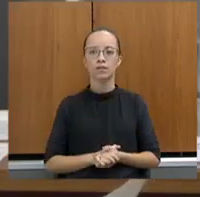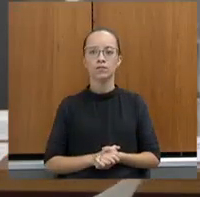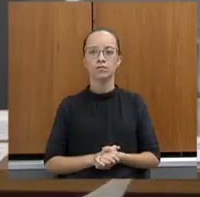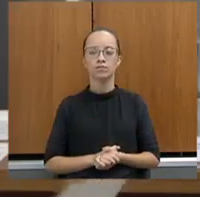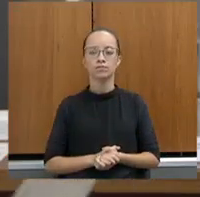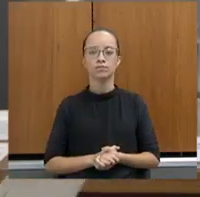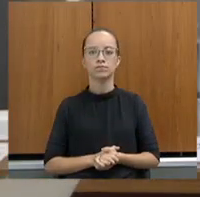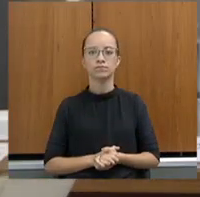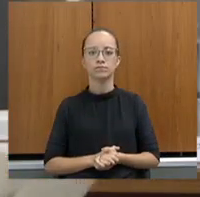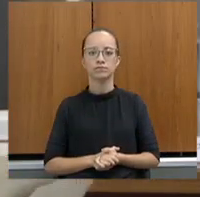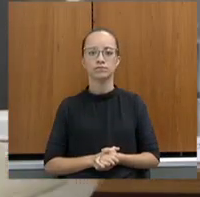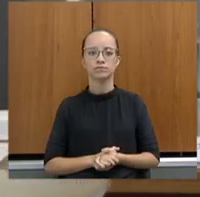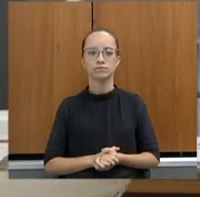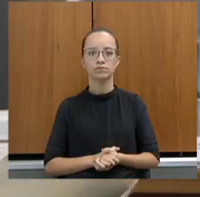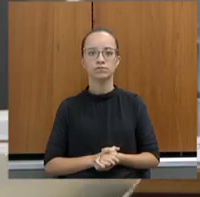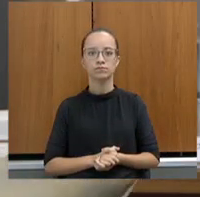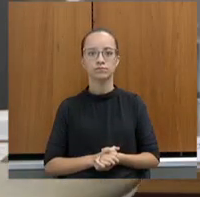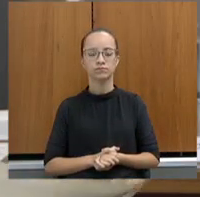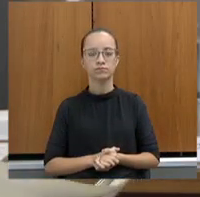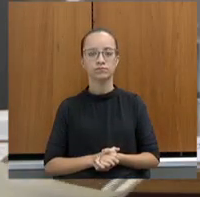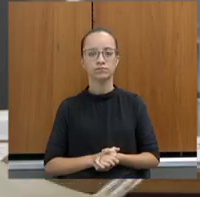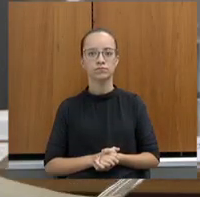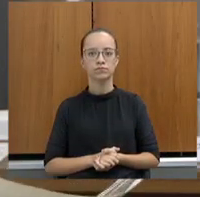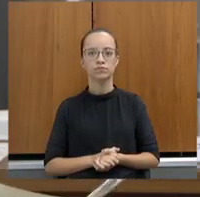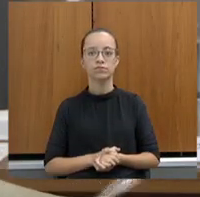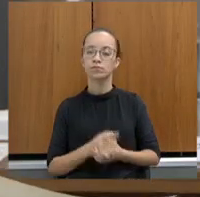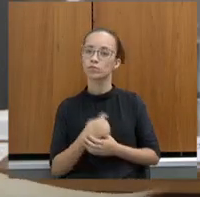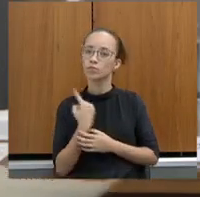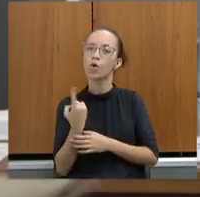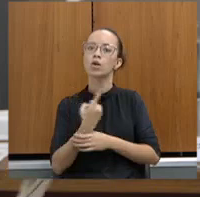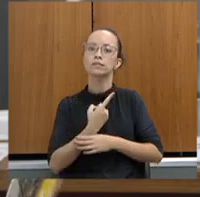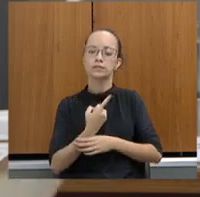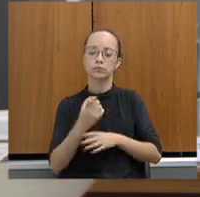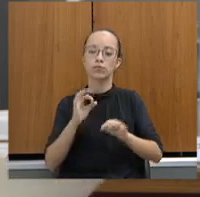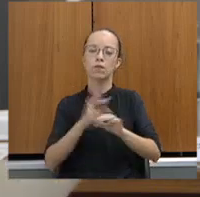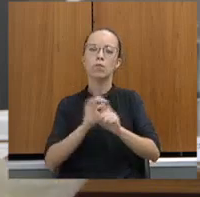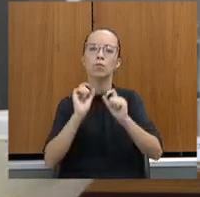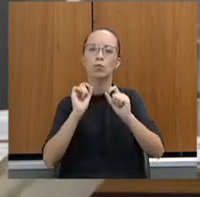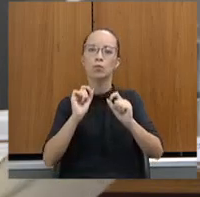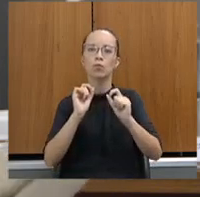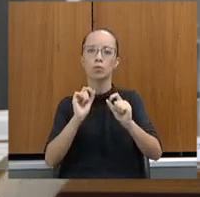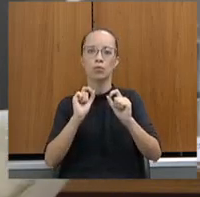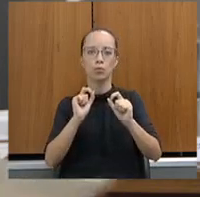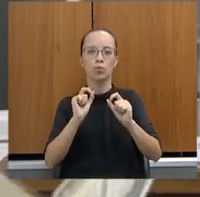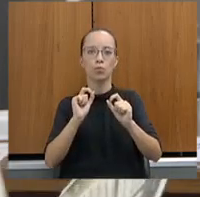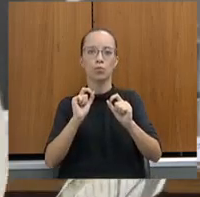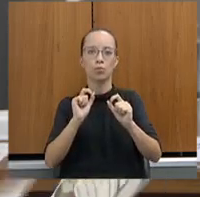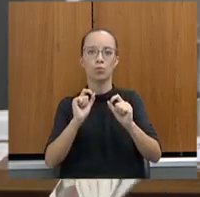E a gente encerra com essa redução dos nossos índices aqui de